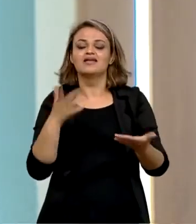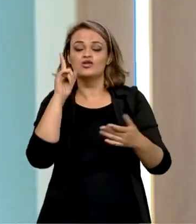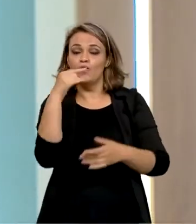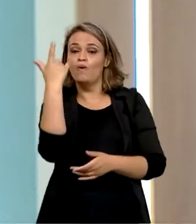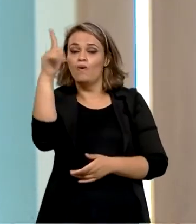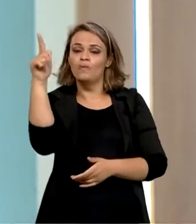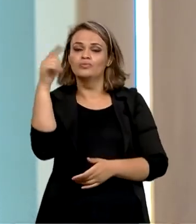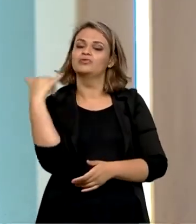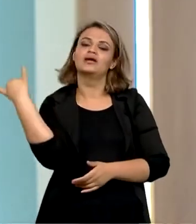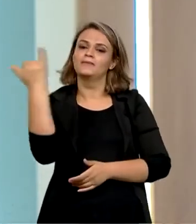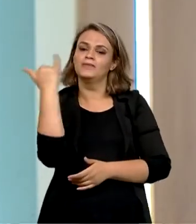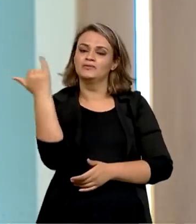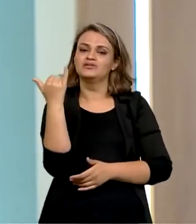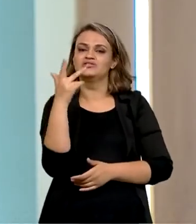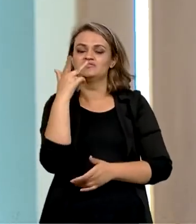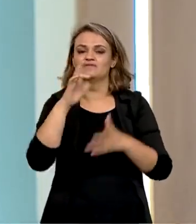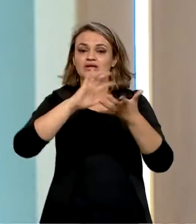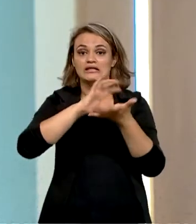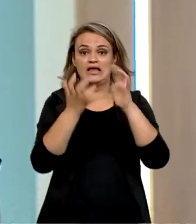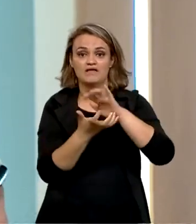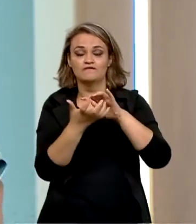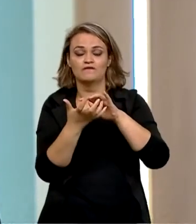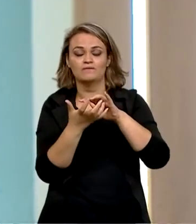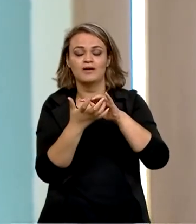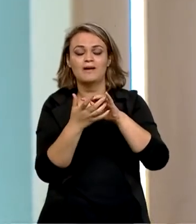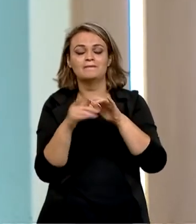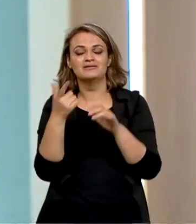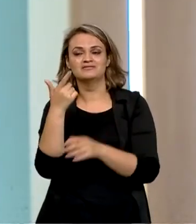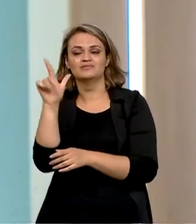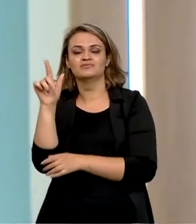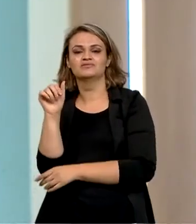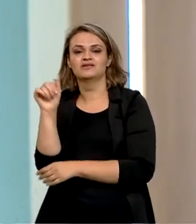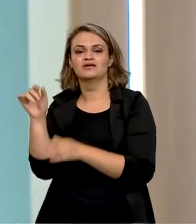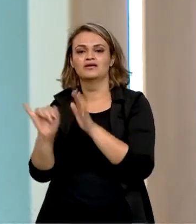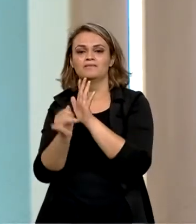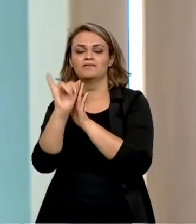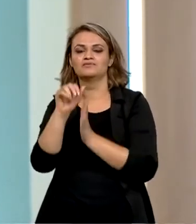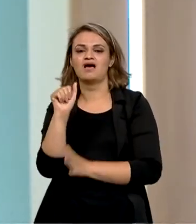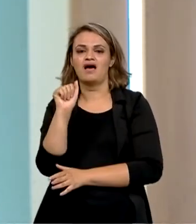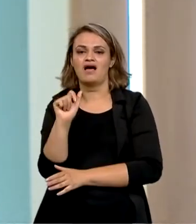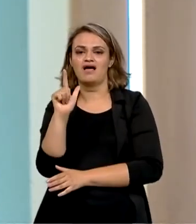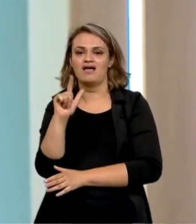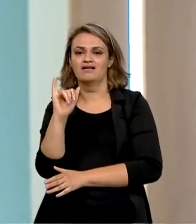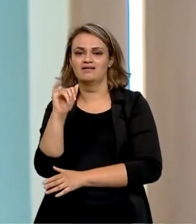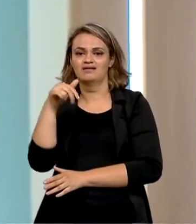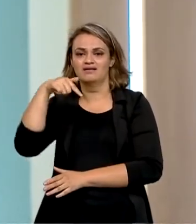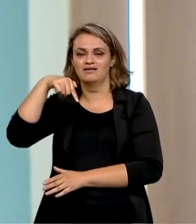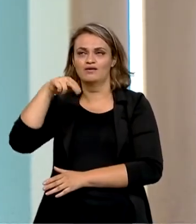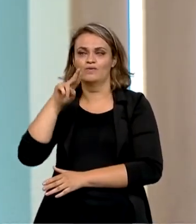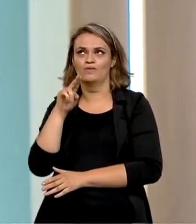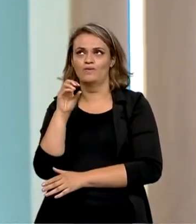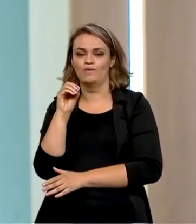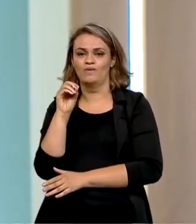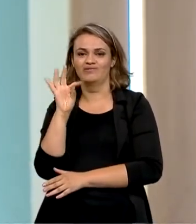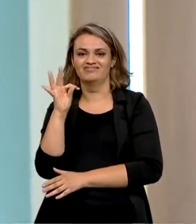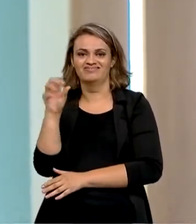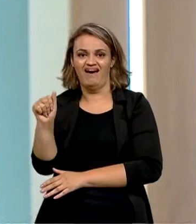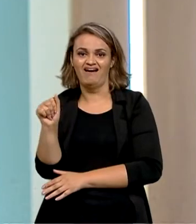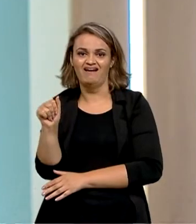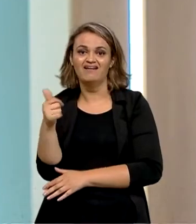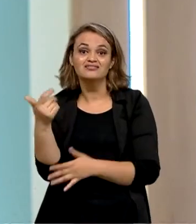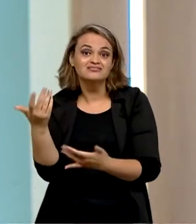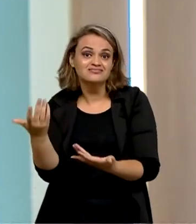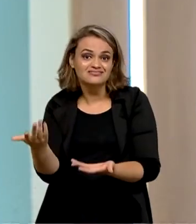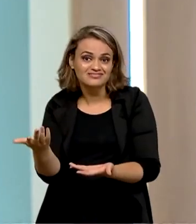importante, nós estamos falando de uma reforma sem falar nas alíquotas. Então, fica difícil fazer qualquer estudo ou qualquer